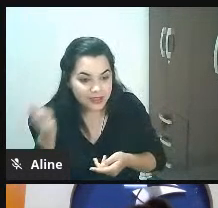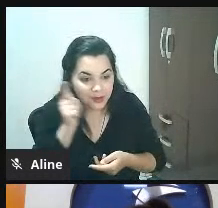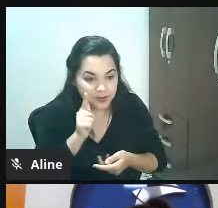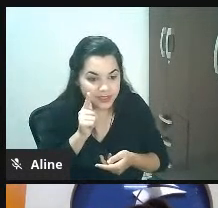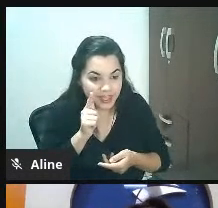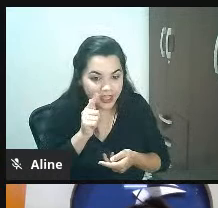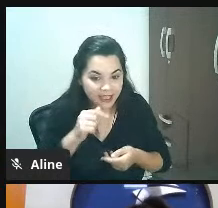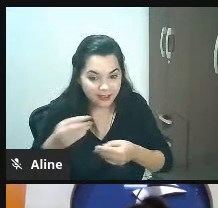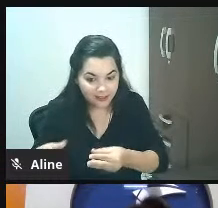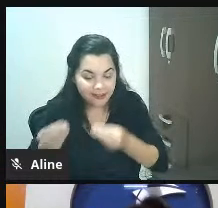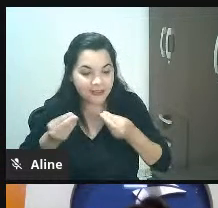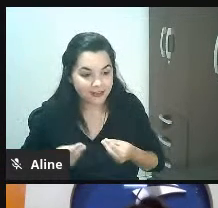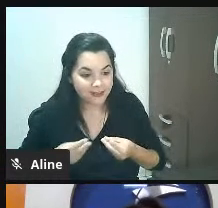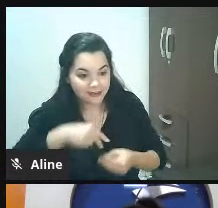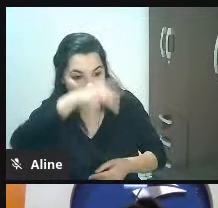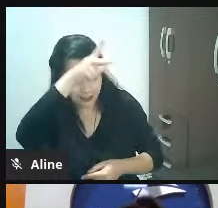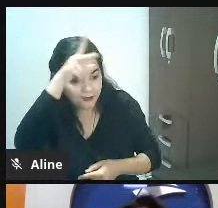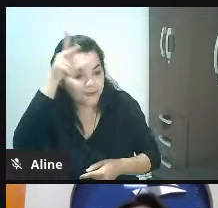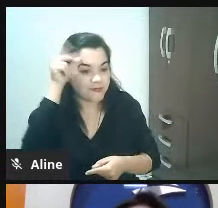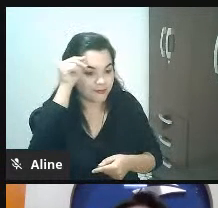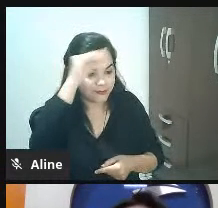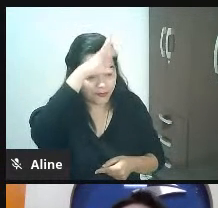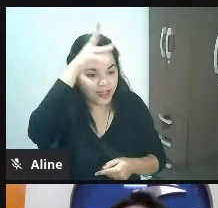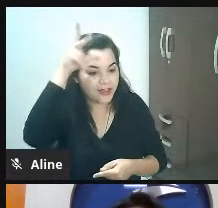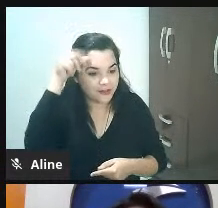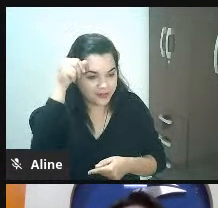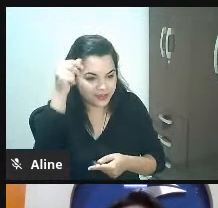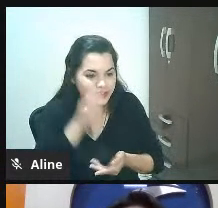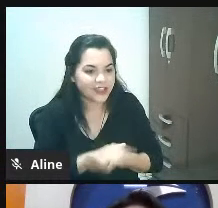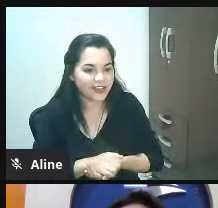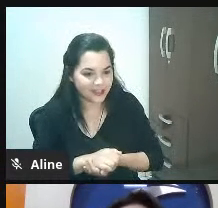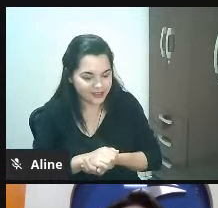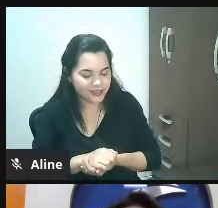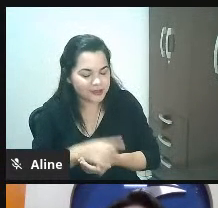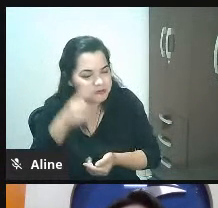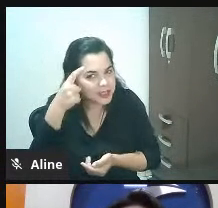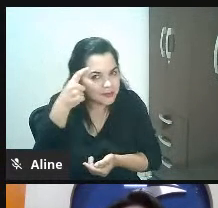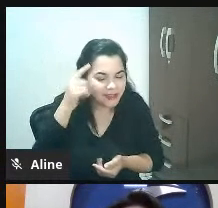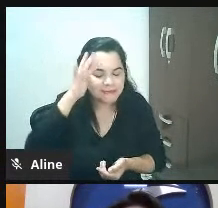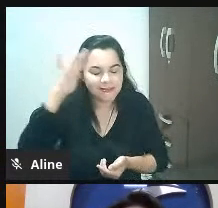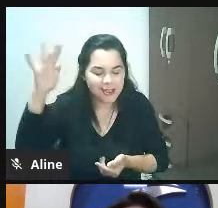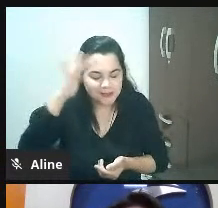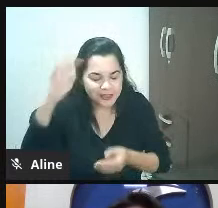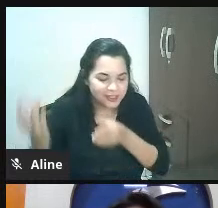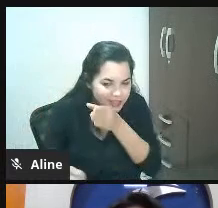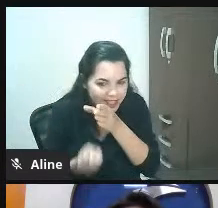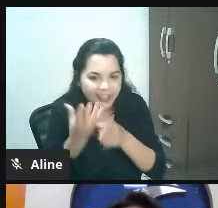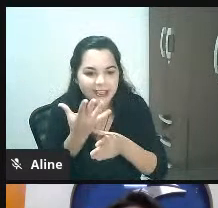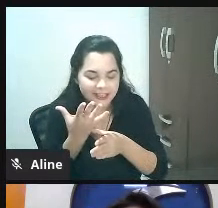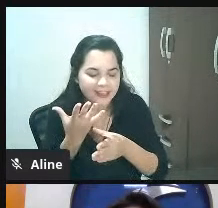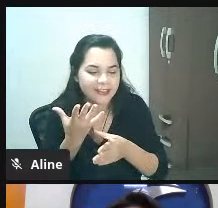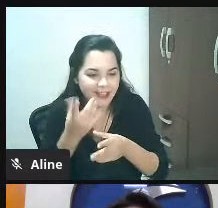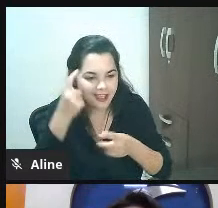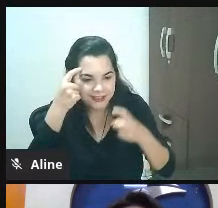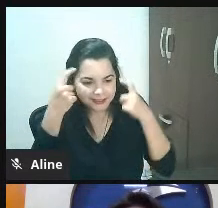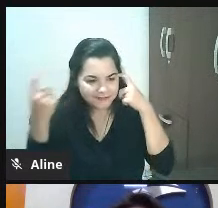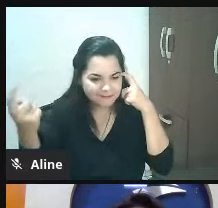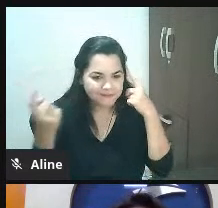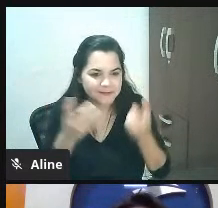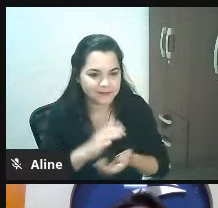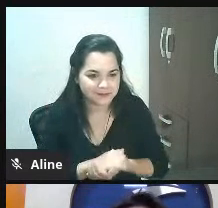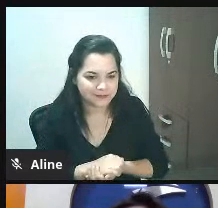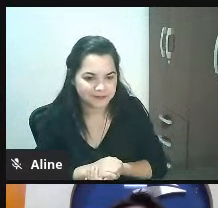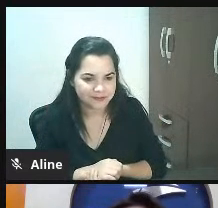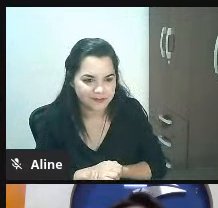refrigerante por exemplo para quem comprar essa pizza sei lá o céu é limite para criar entendeu então existe muita possibilidade e só para fechar